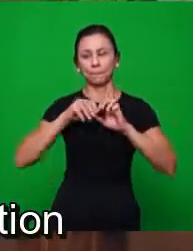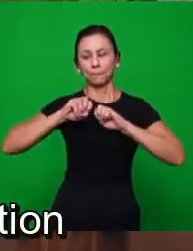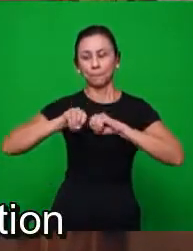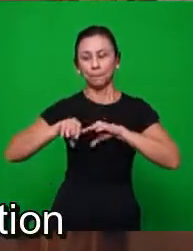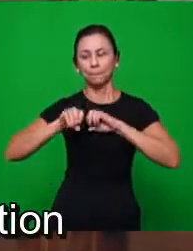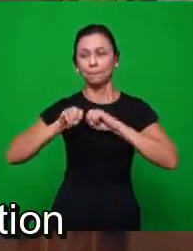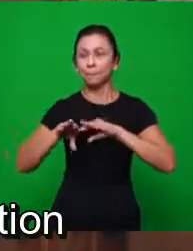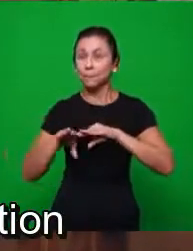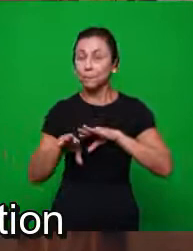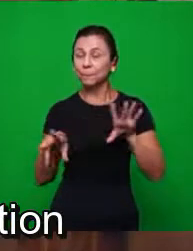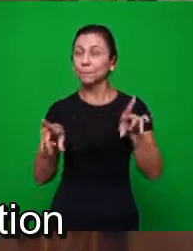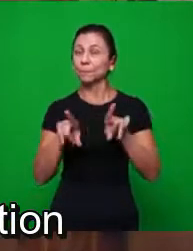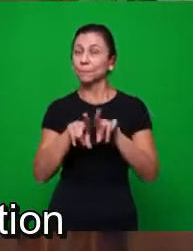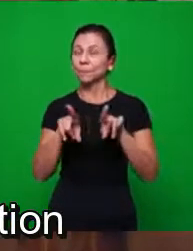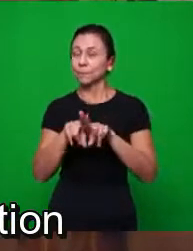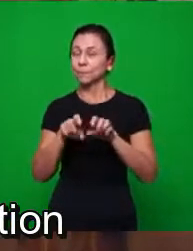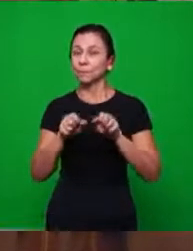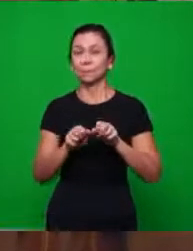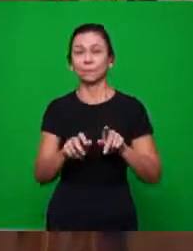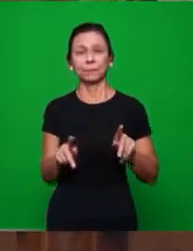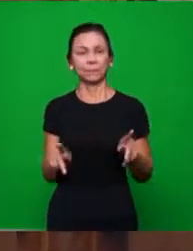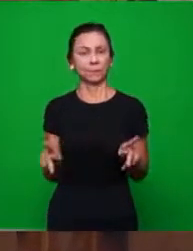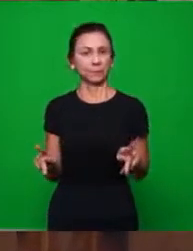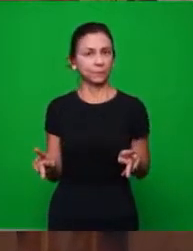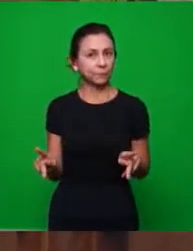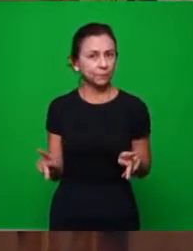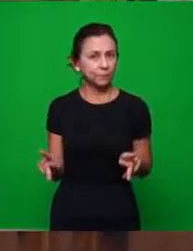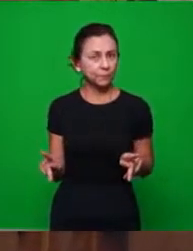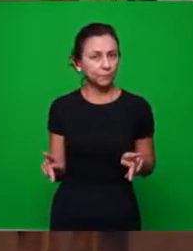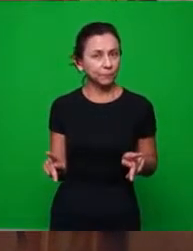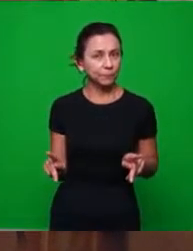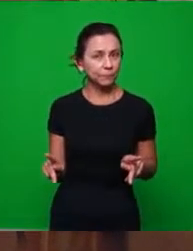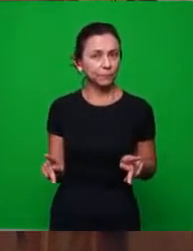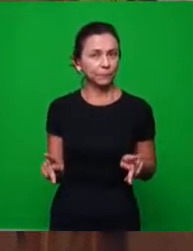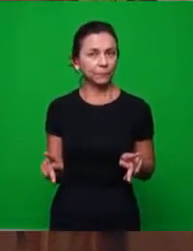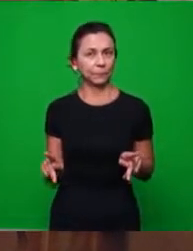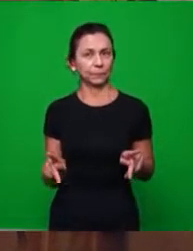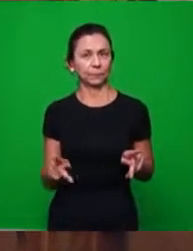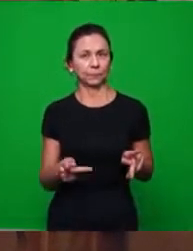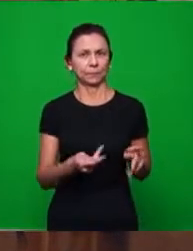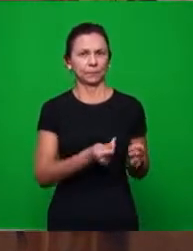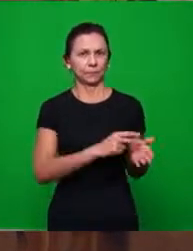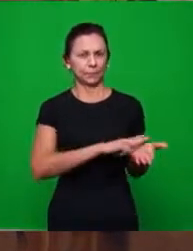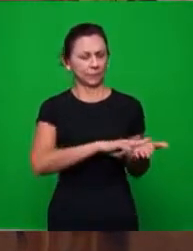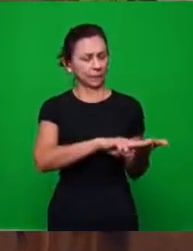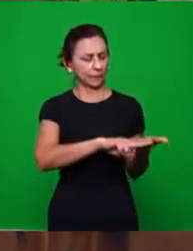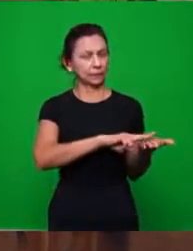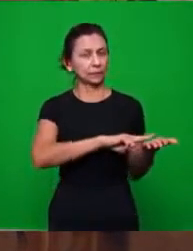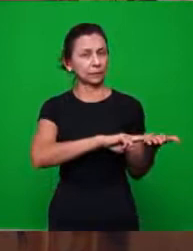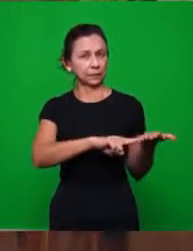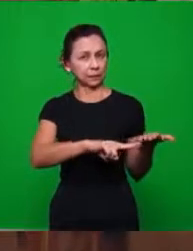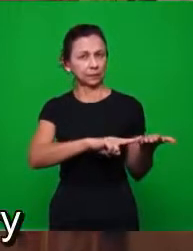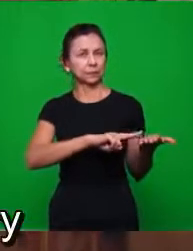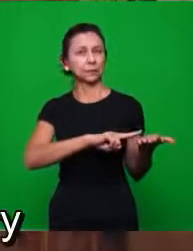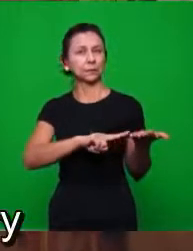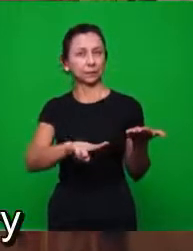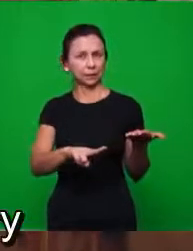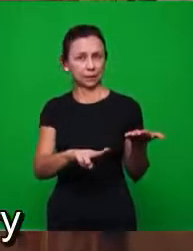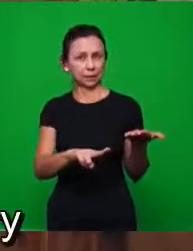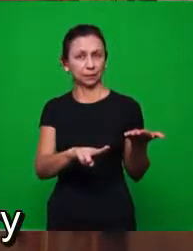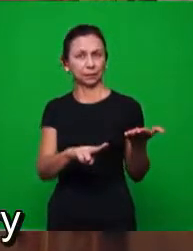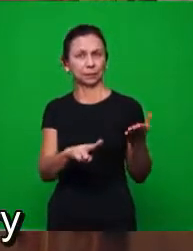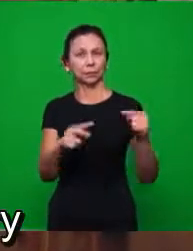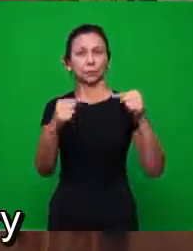tempo, no livro de Apocalipse, com as cartas que estão relacionadas com as